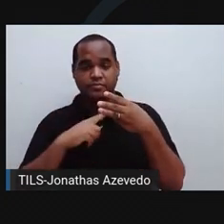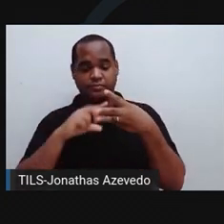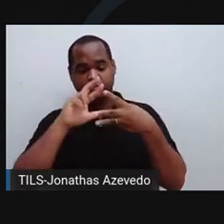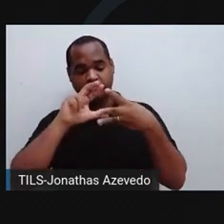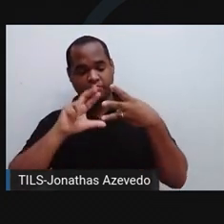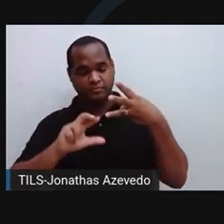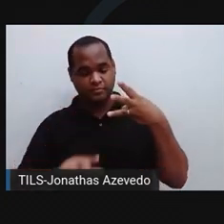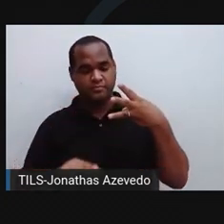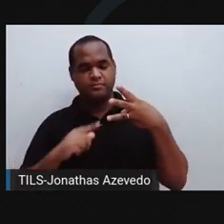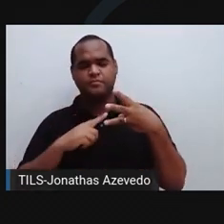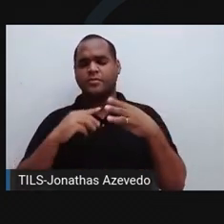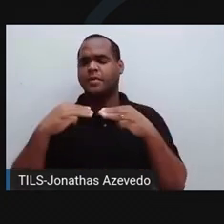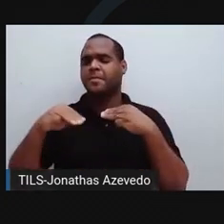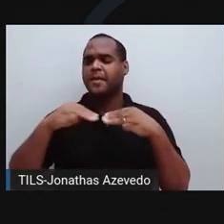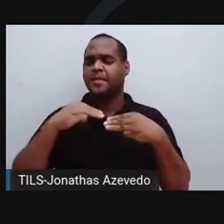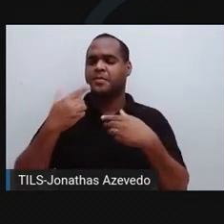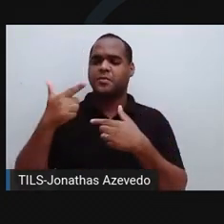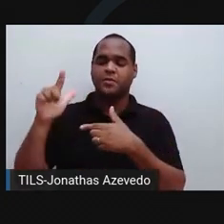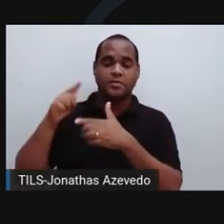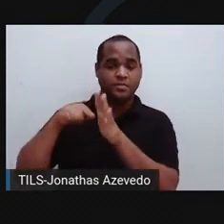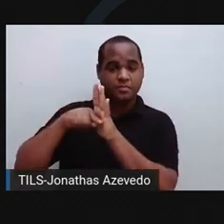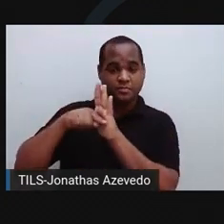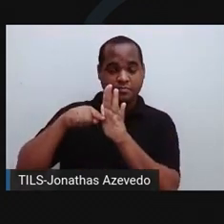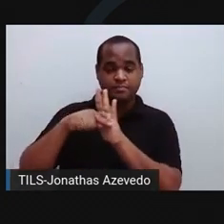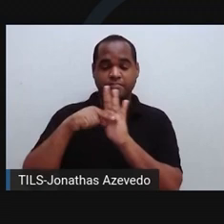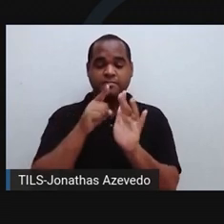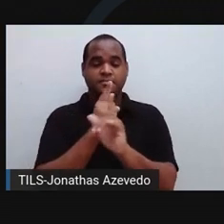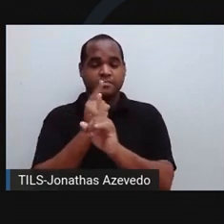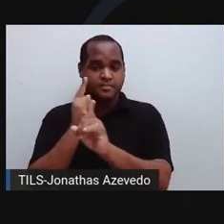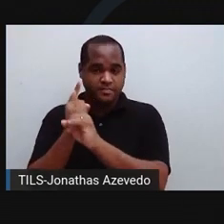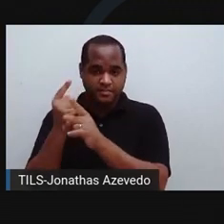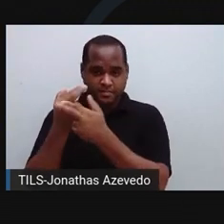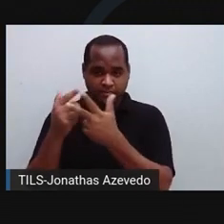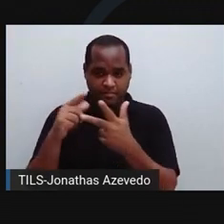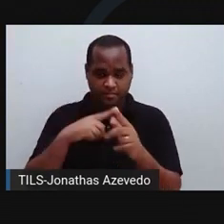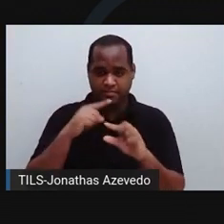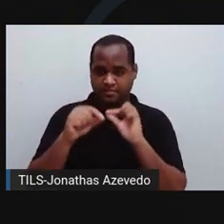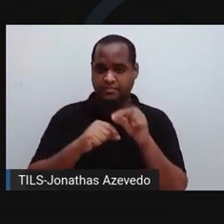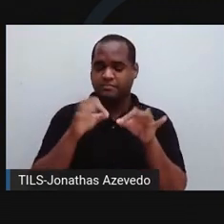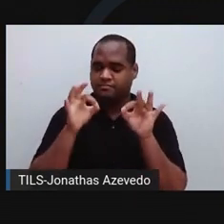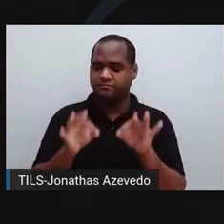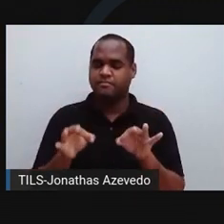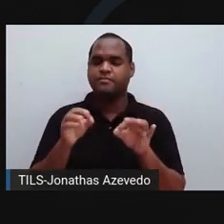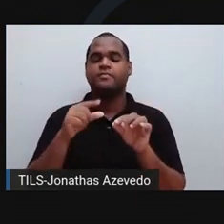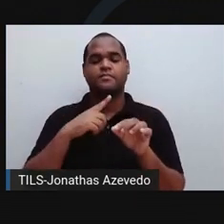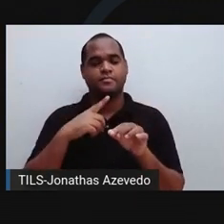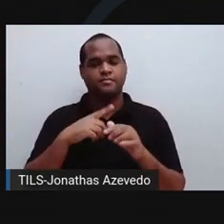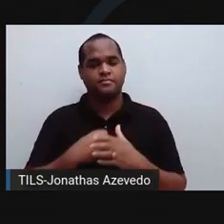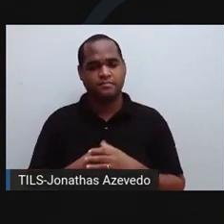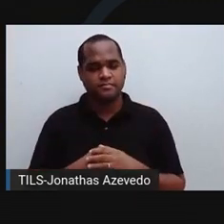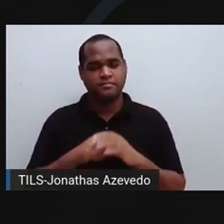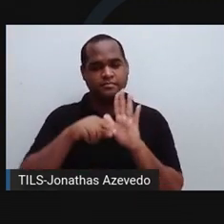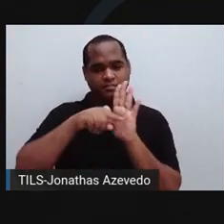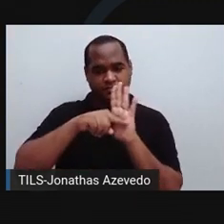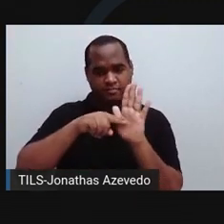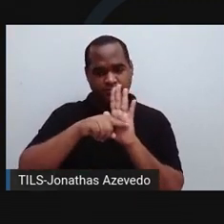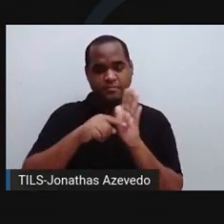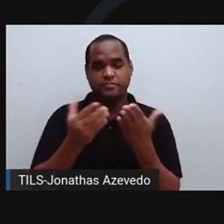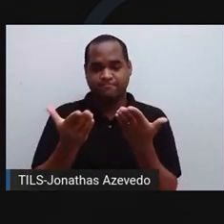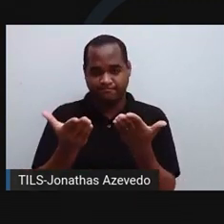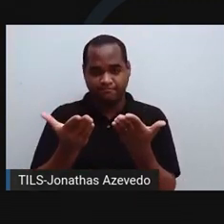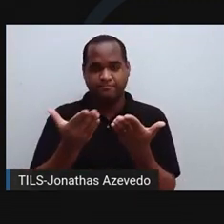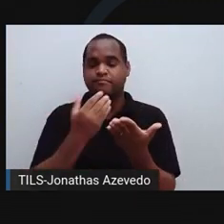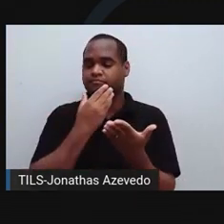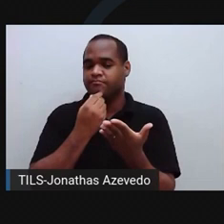que um método mais moderno de análise foi capaz de diagnosticar o patógeno corretamente como o candida Aureus. O pesquisador Alessandro Pasqualotto, da